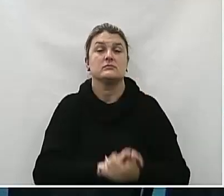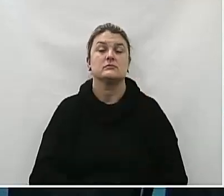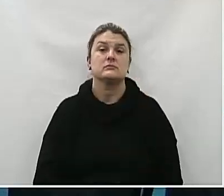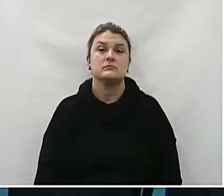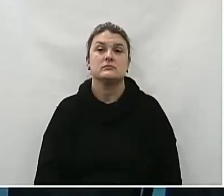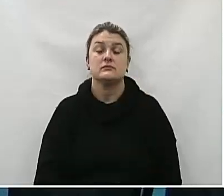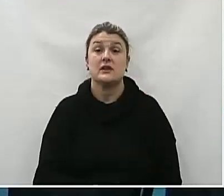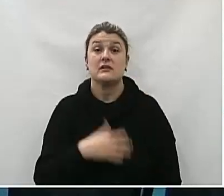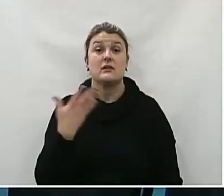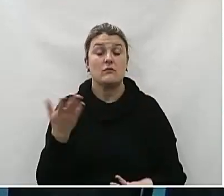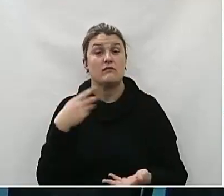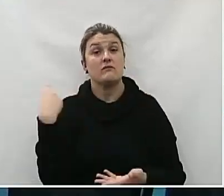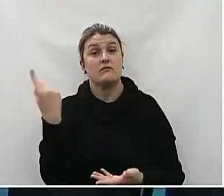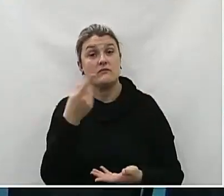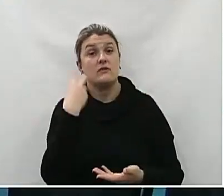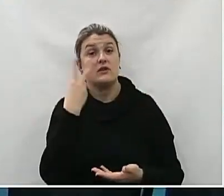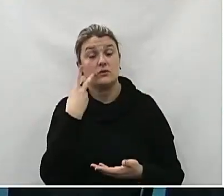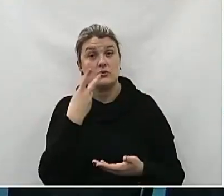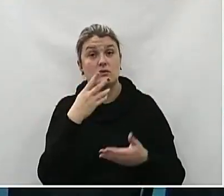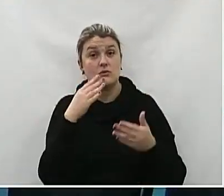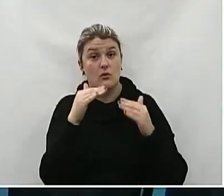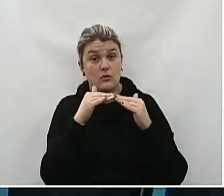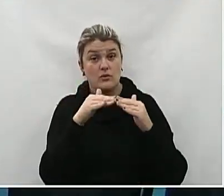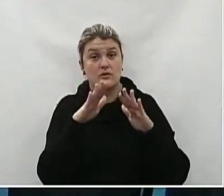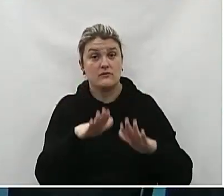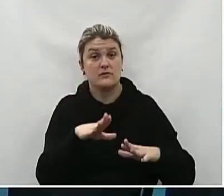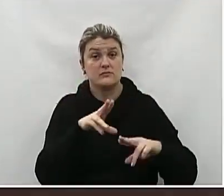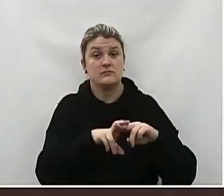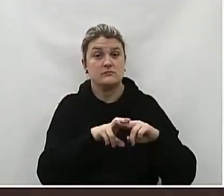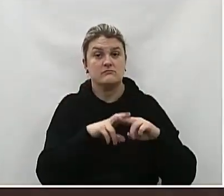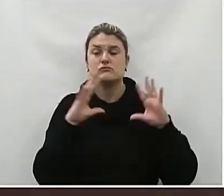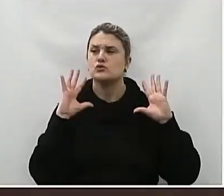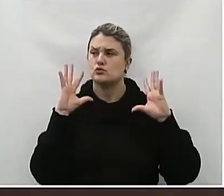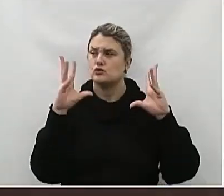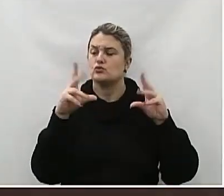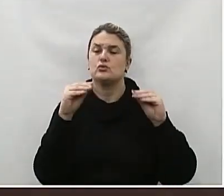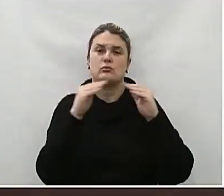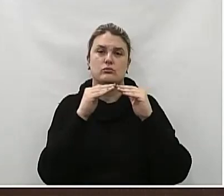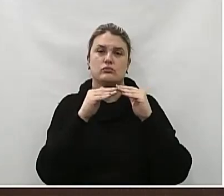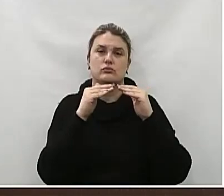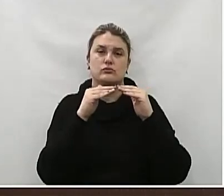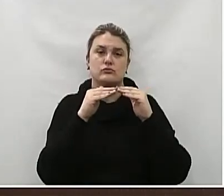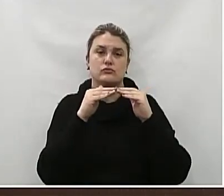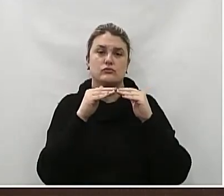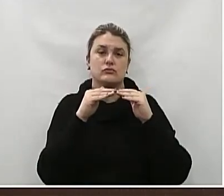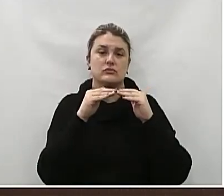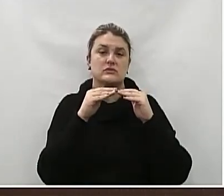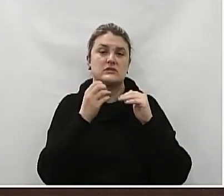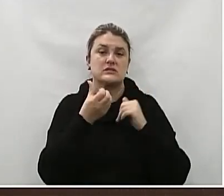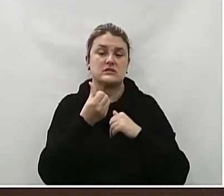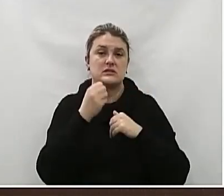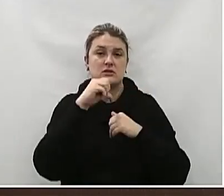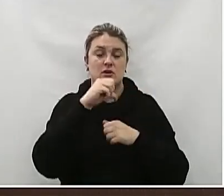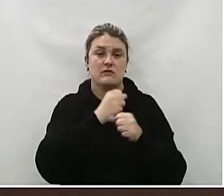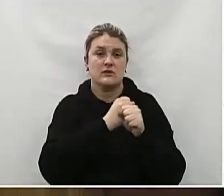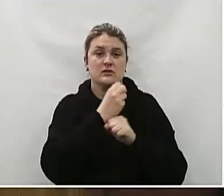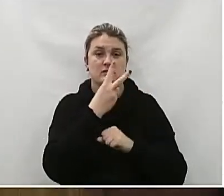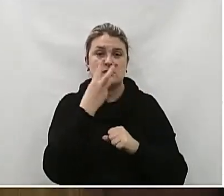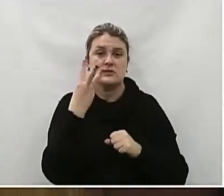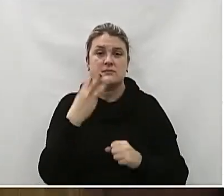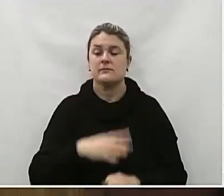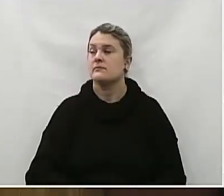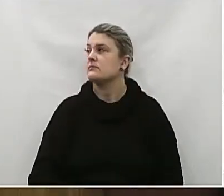Senhores vereadores Que aprovam Permaneçam Como estão Está aprovado O requerimento De número 69 De 2023